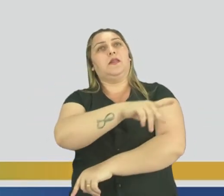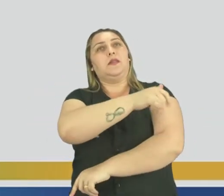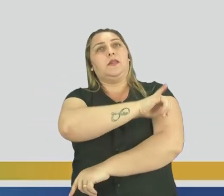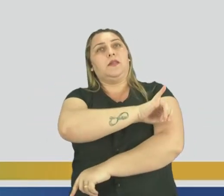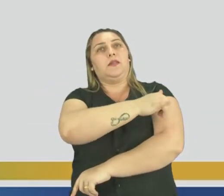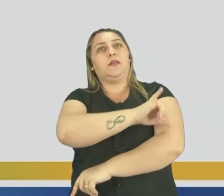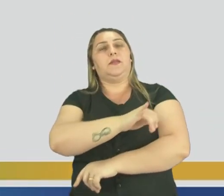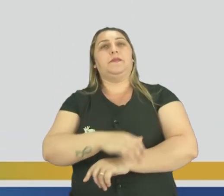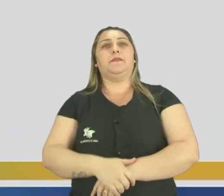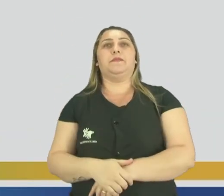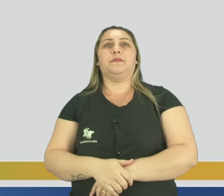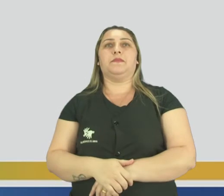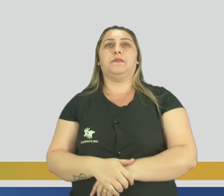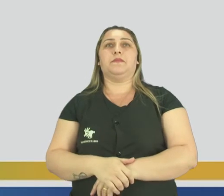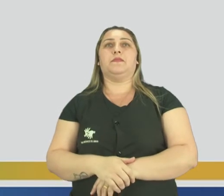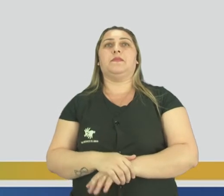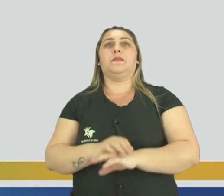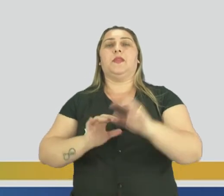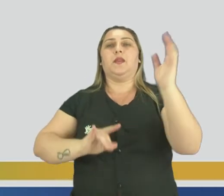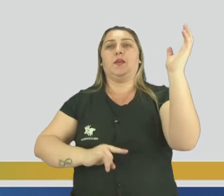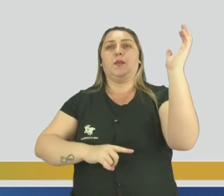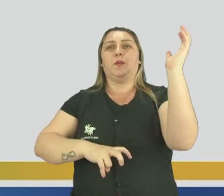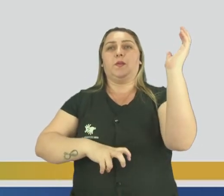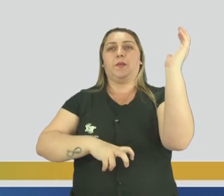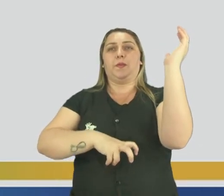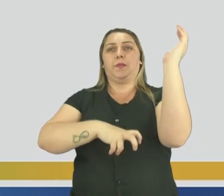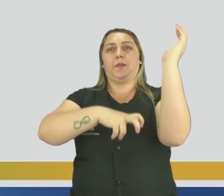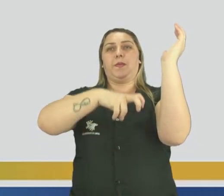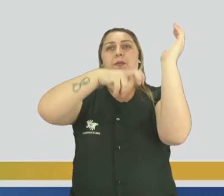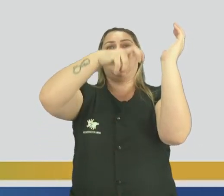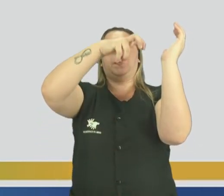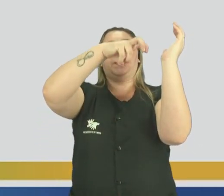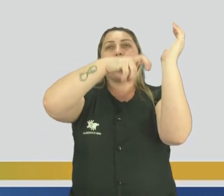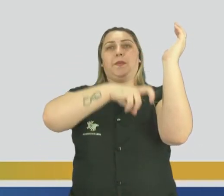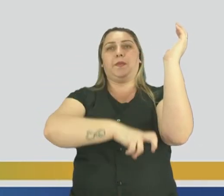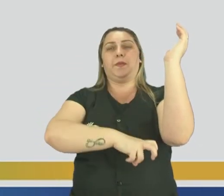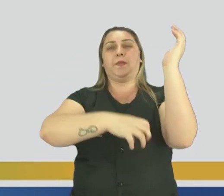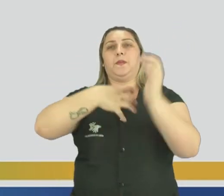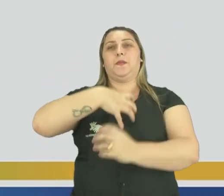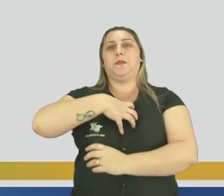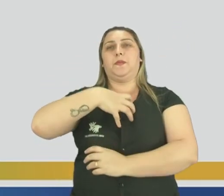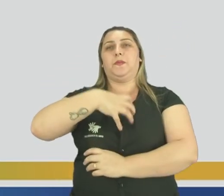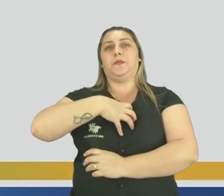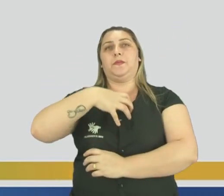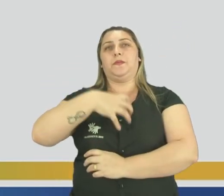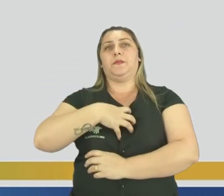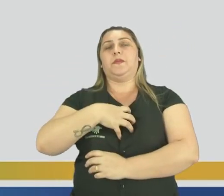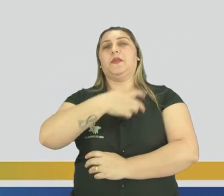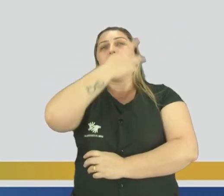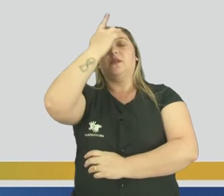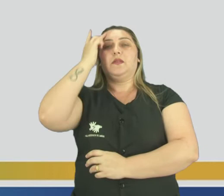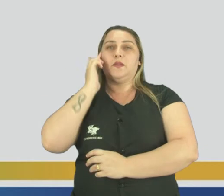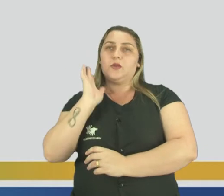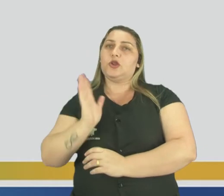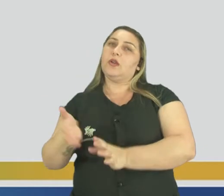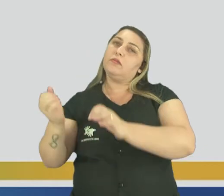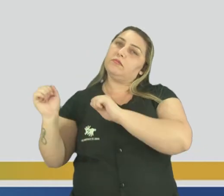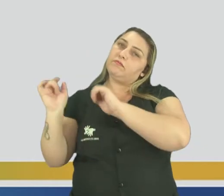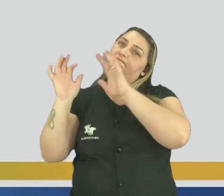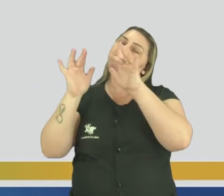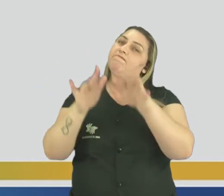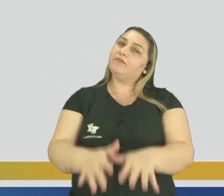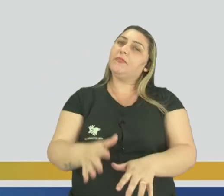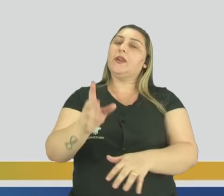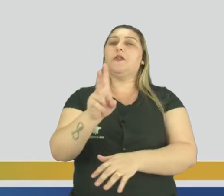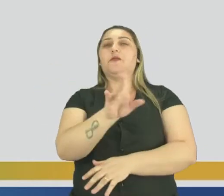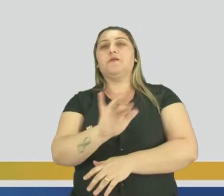Aí, temos esse aqui, ó. Elevador Lacerda, em Salvador, né? Esse daí, também, muitas pessoas, né? Já foram, quem vai